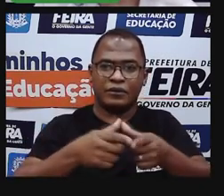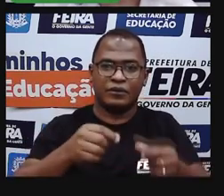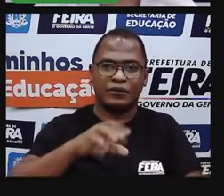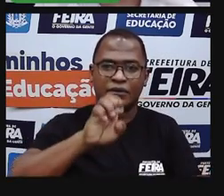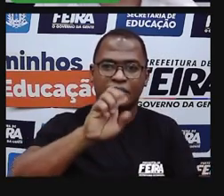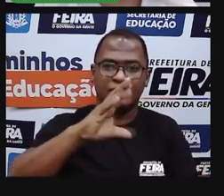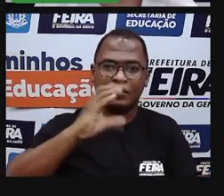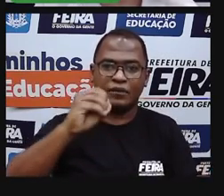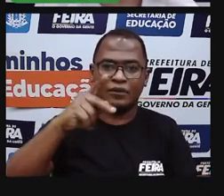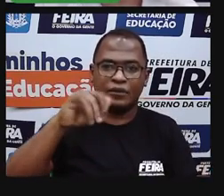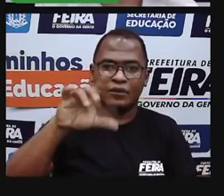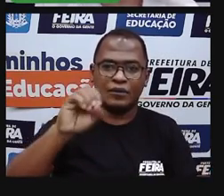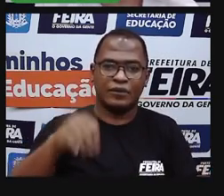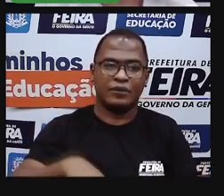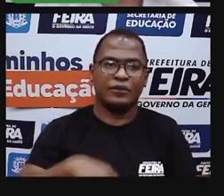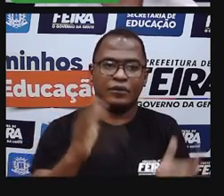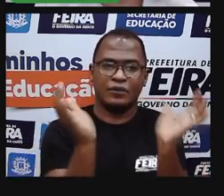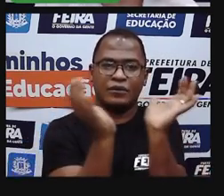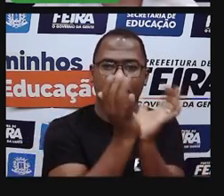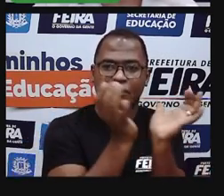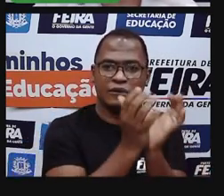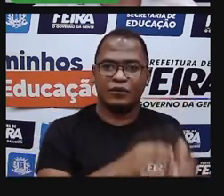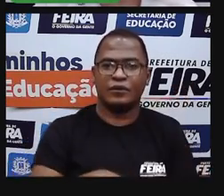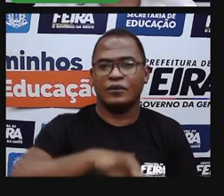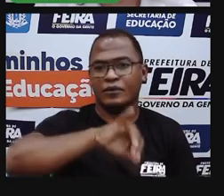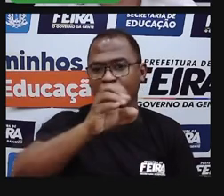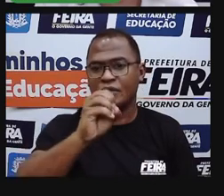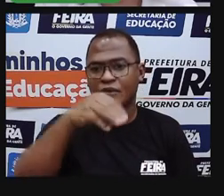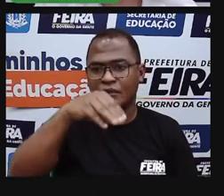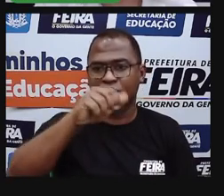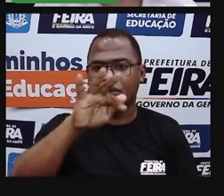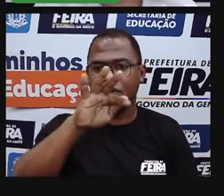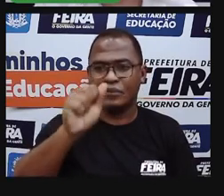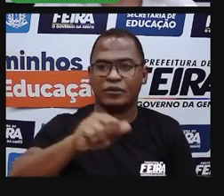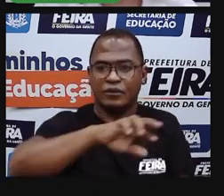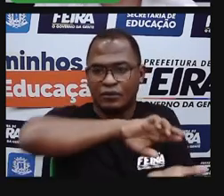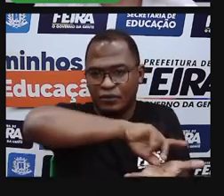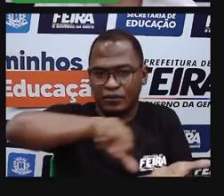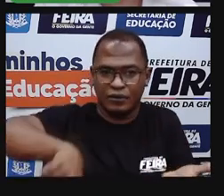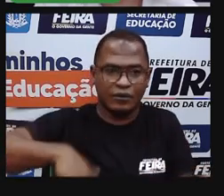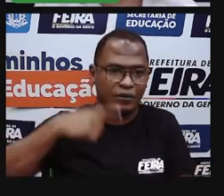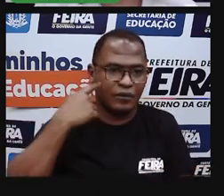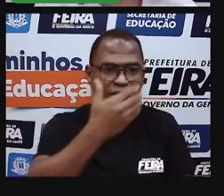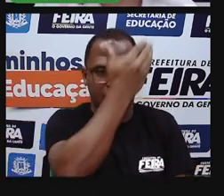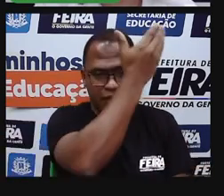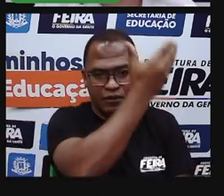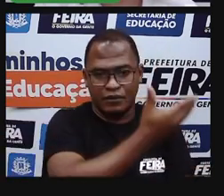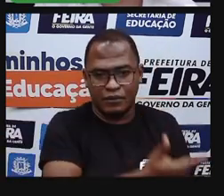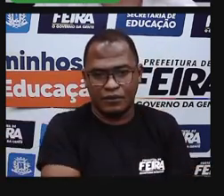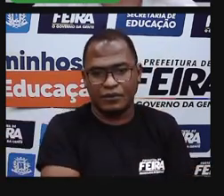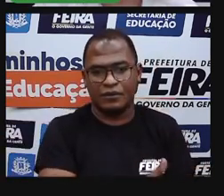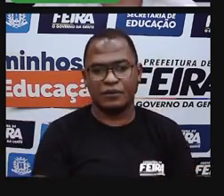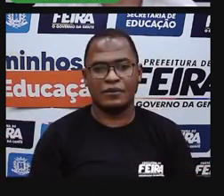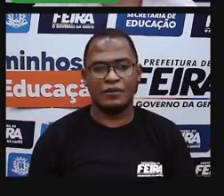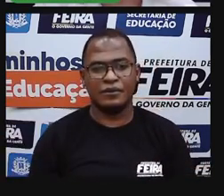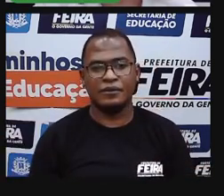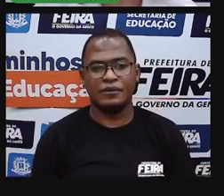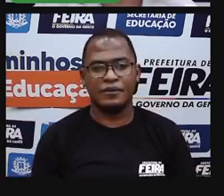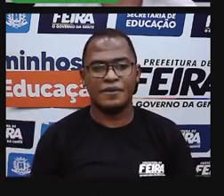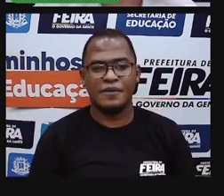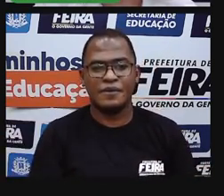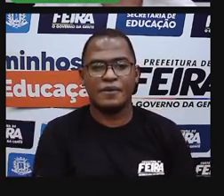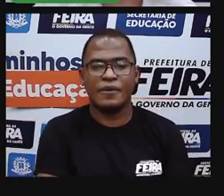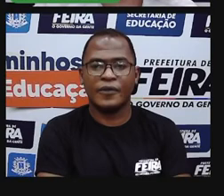Eucalipto, João Mafa, Utomba, Sítio Matias, Parque Panorama, Feira 7, Luciano